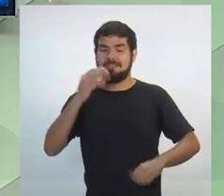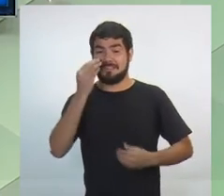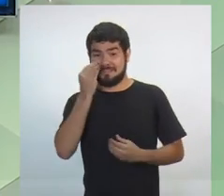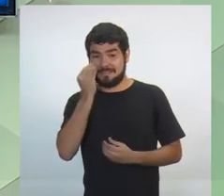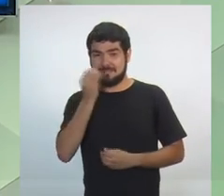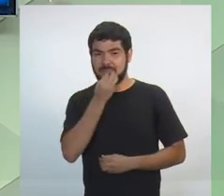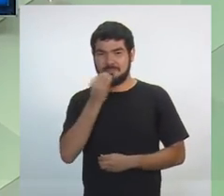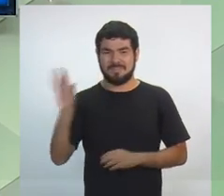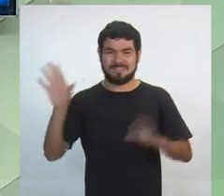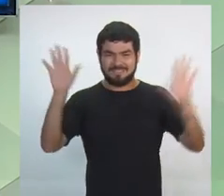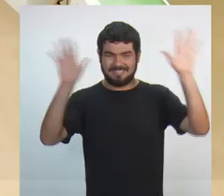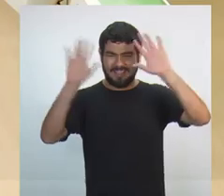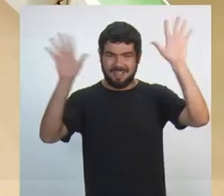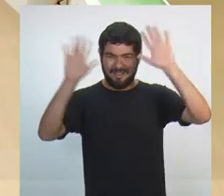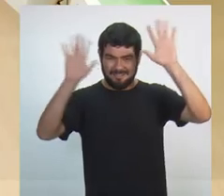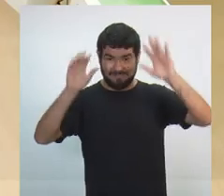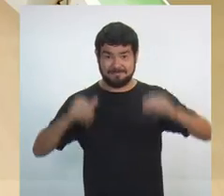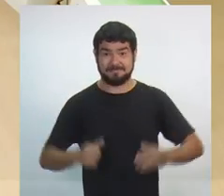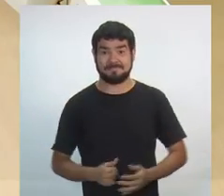Beijo, gente. Tchau. Tchau.